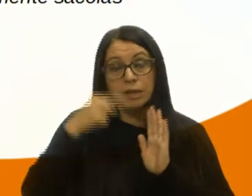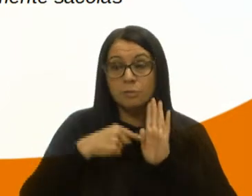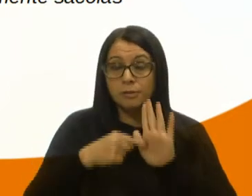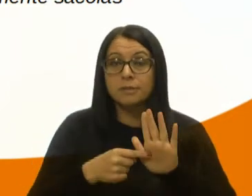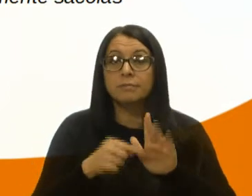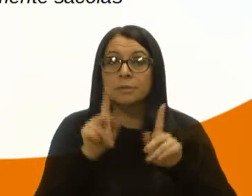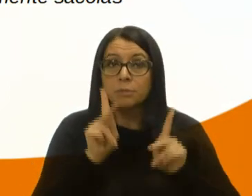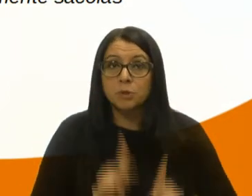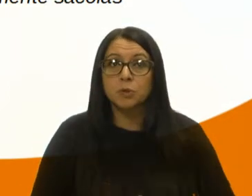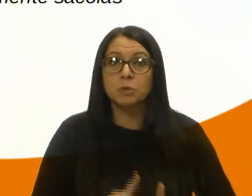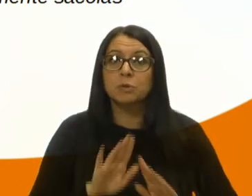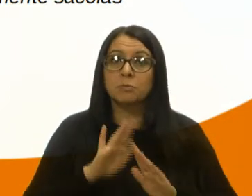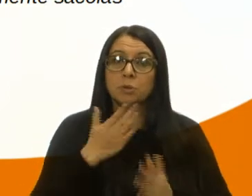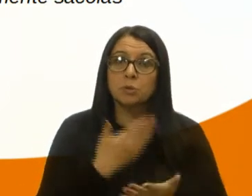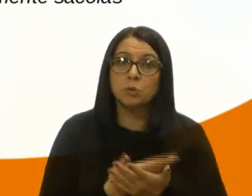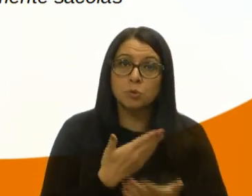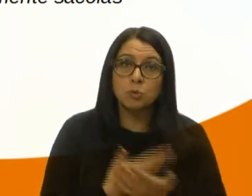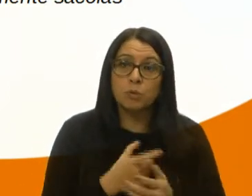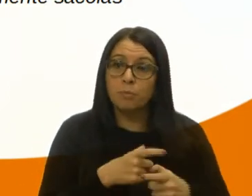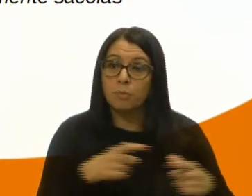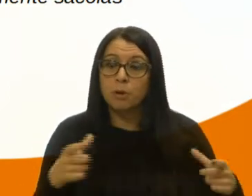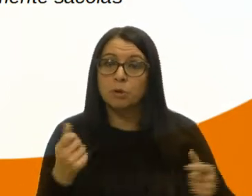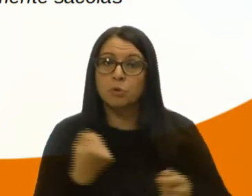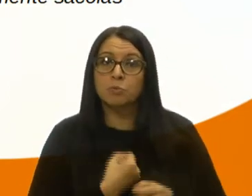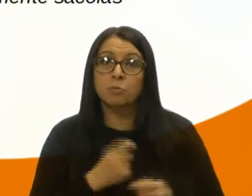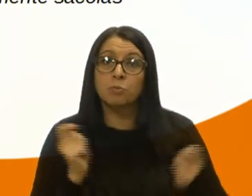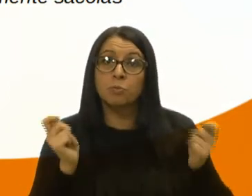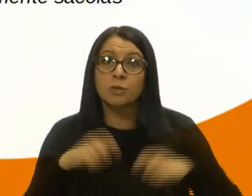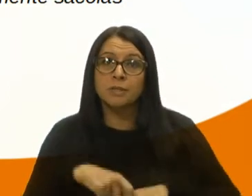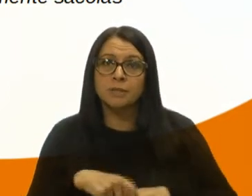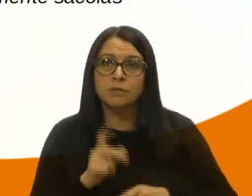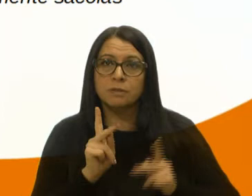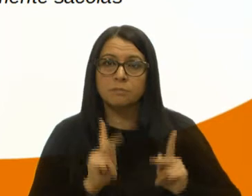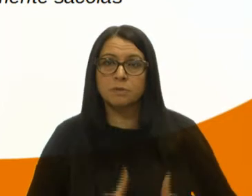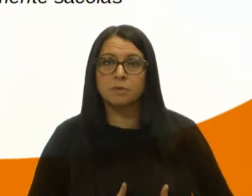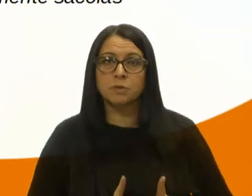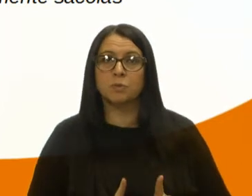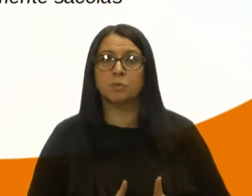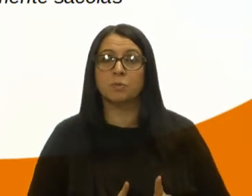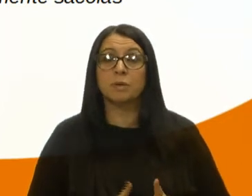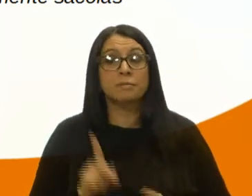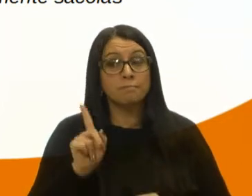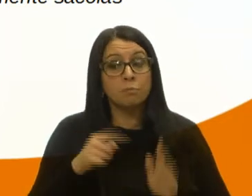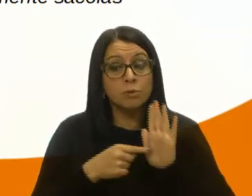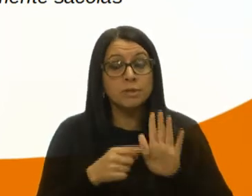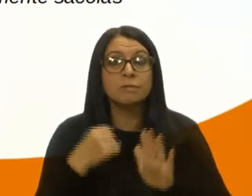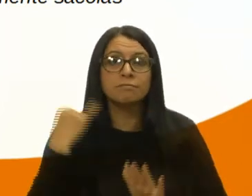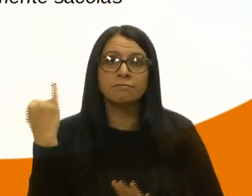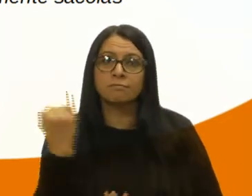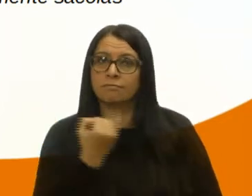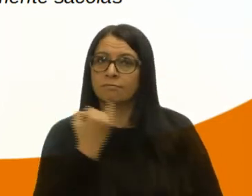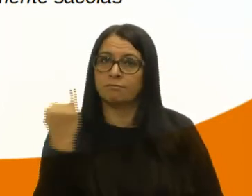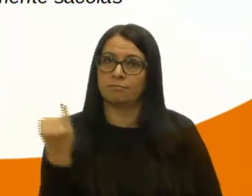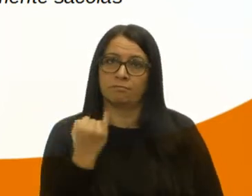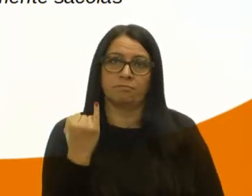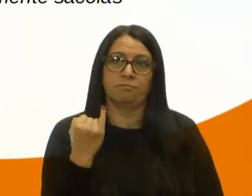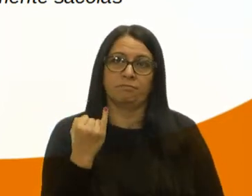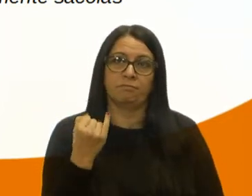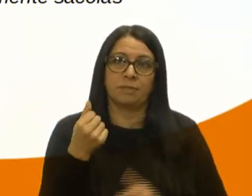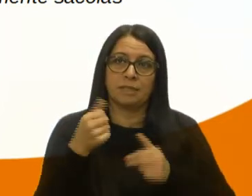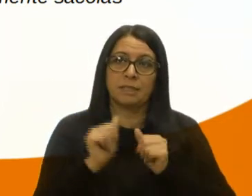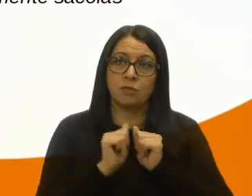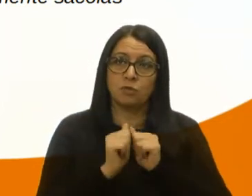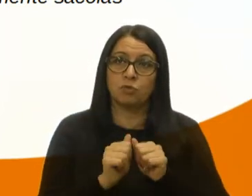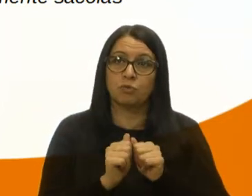pessoas, para as escolas, para o maior número possível de pessoas, a importância de estarmos,